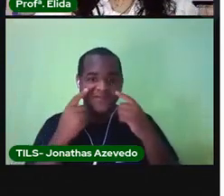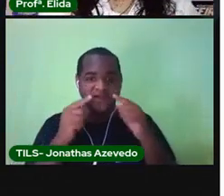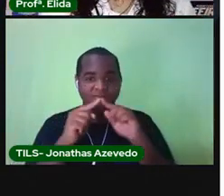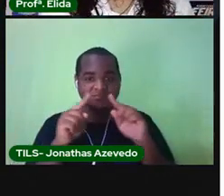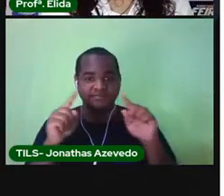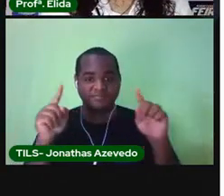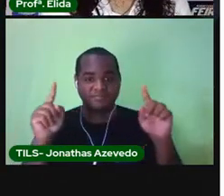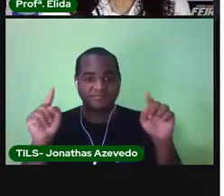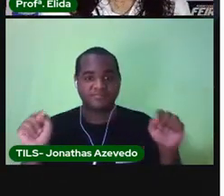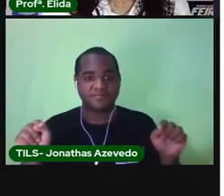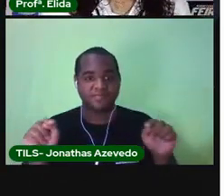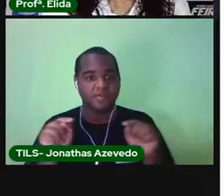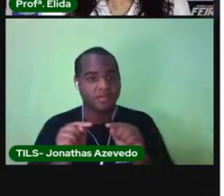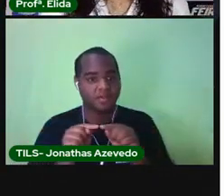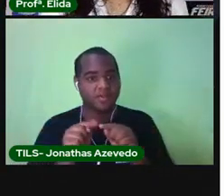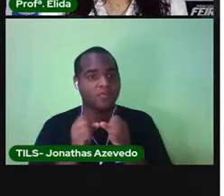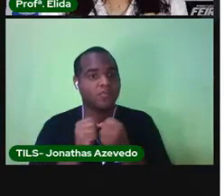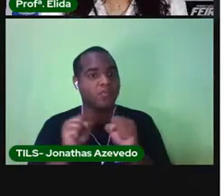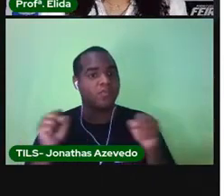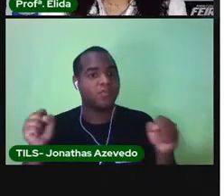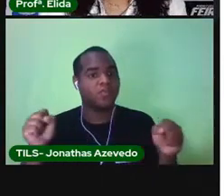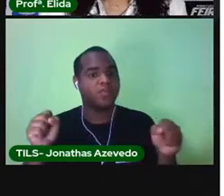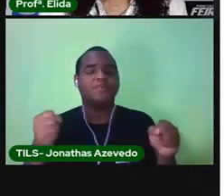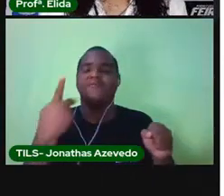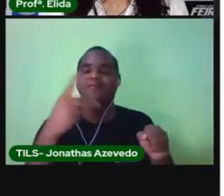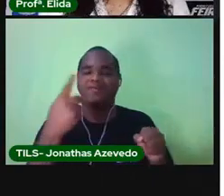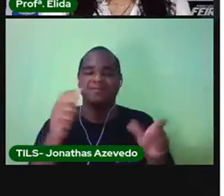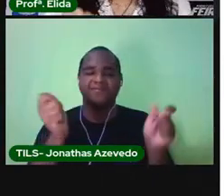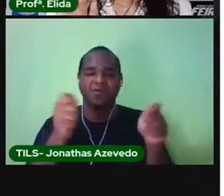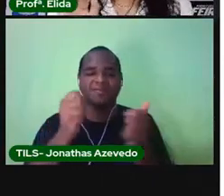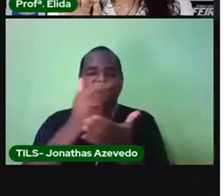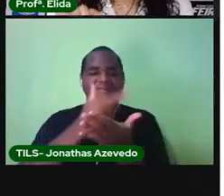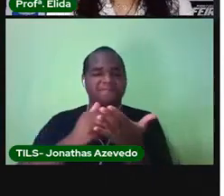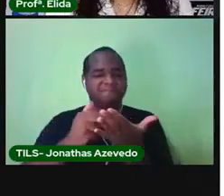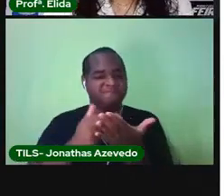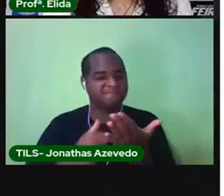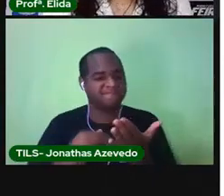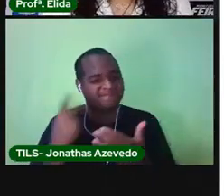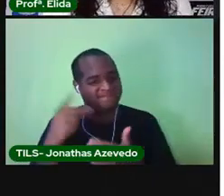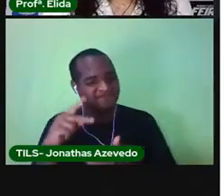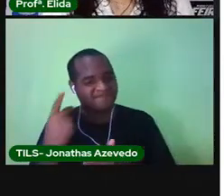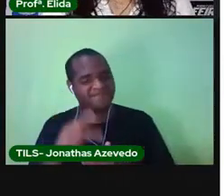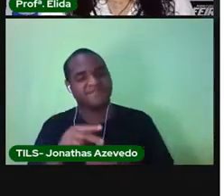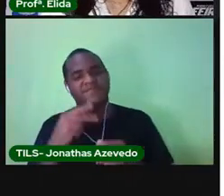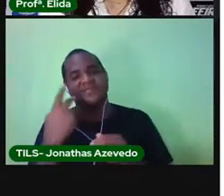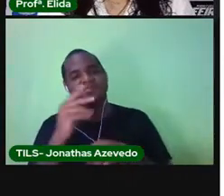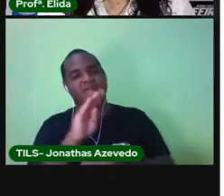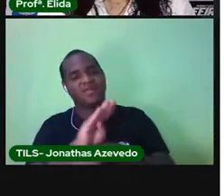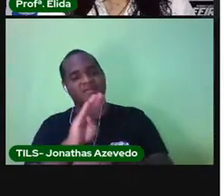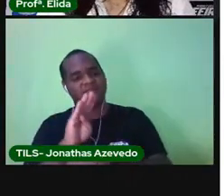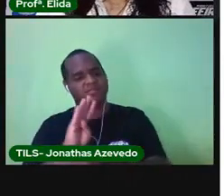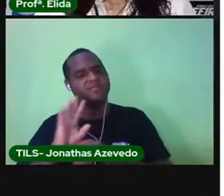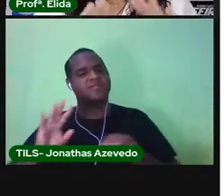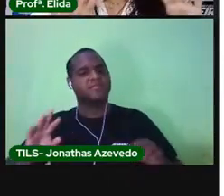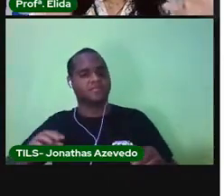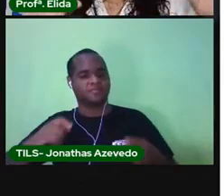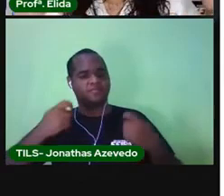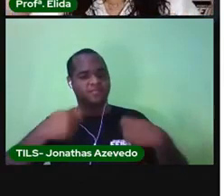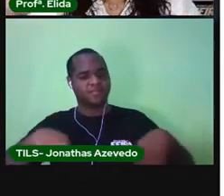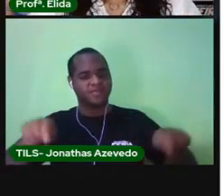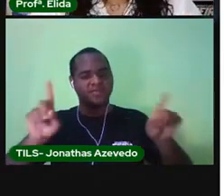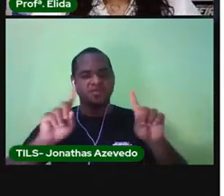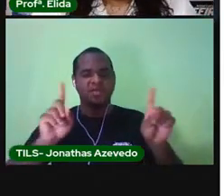espaço bem grande pra você fazer o desenho do seu bairro. Não precisa fazer do